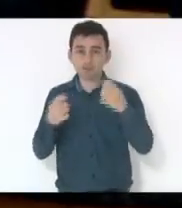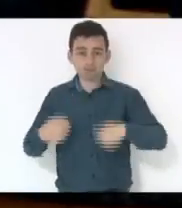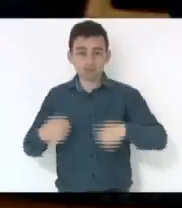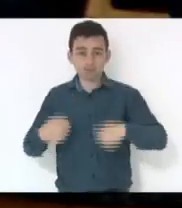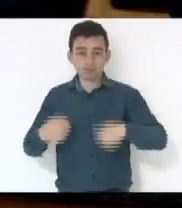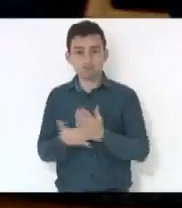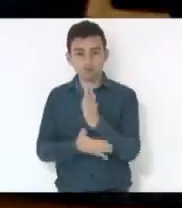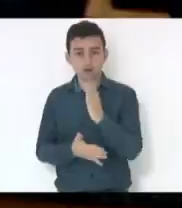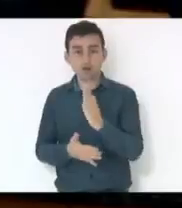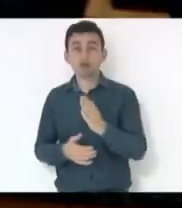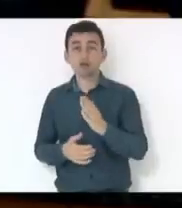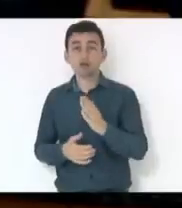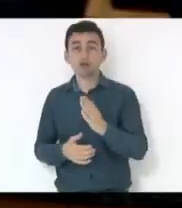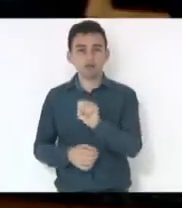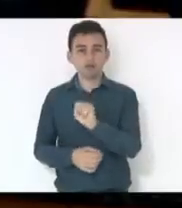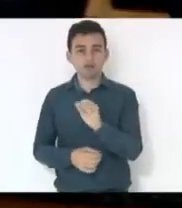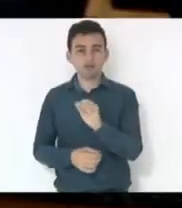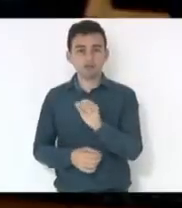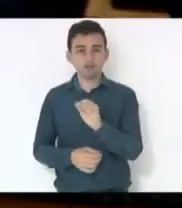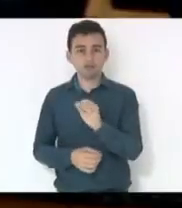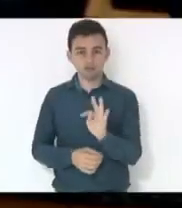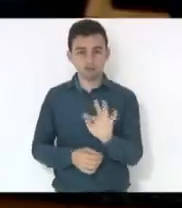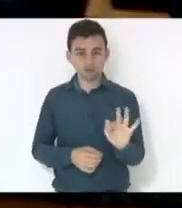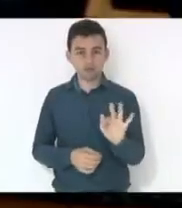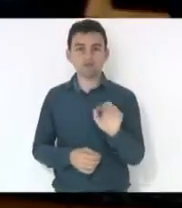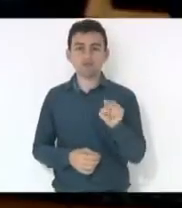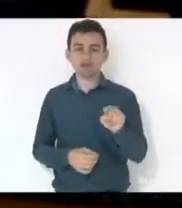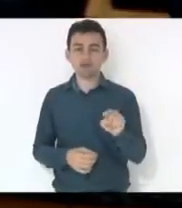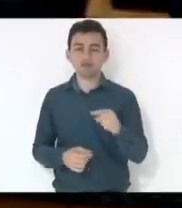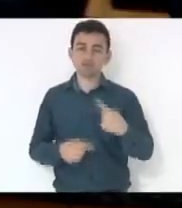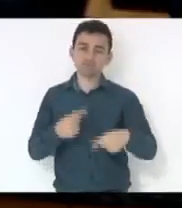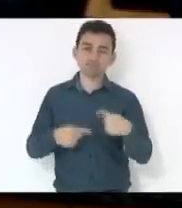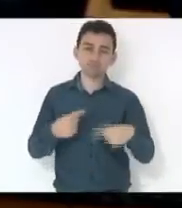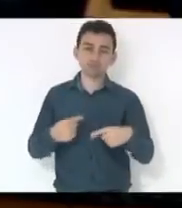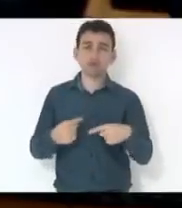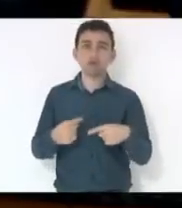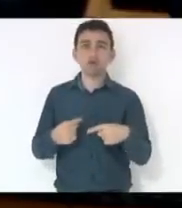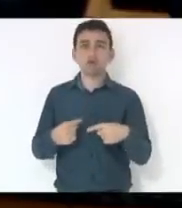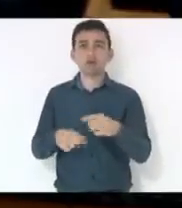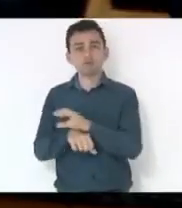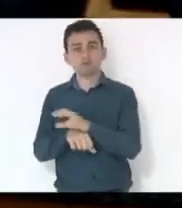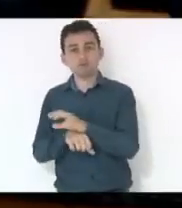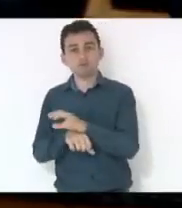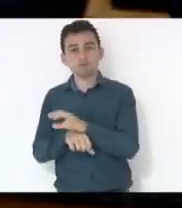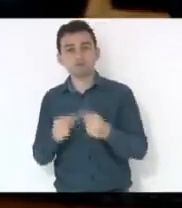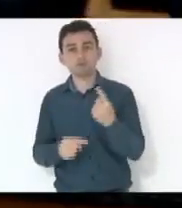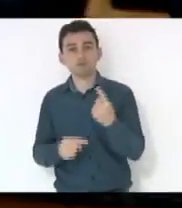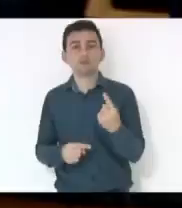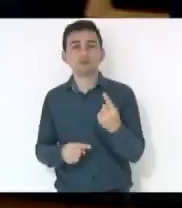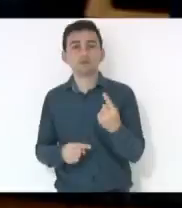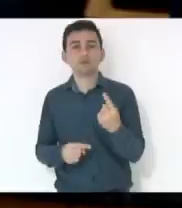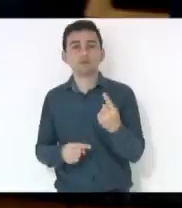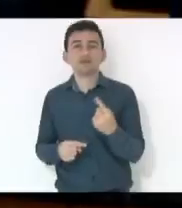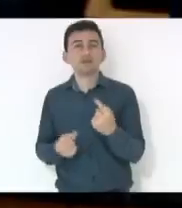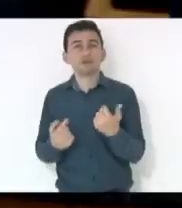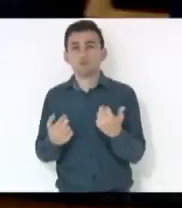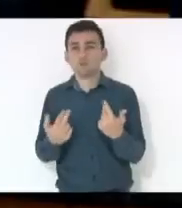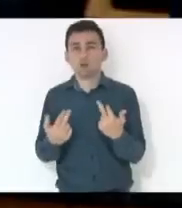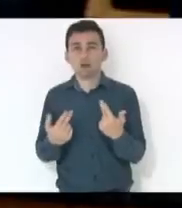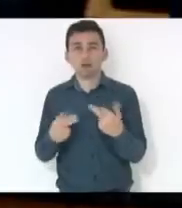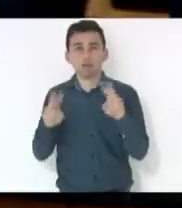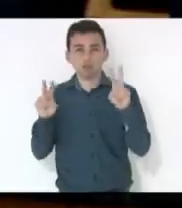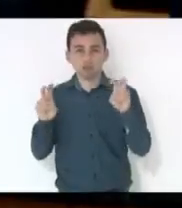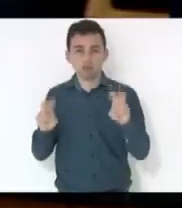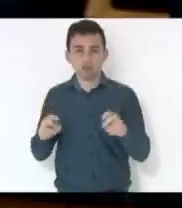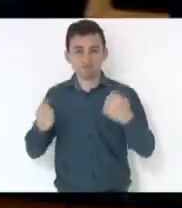e o Supremo Tribunal Federal muitas vezes discute a questão da inconstitucionalidade lá das 6 a 5, nessa mesma questão aqui que fala em